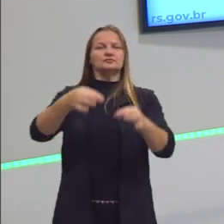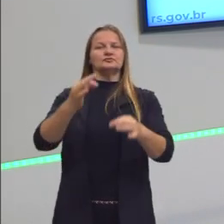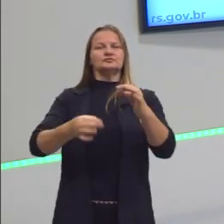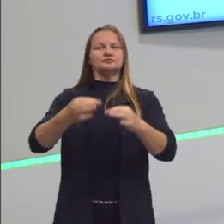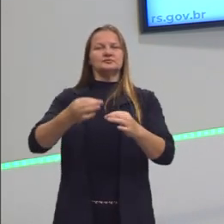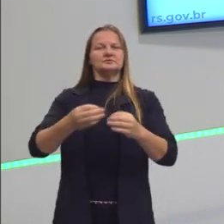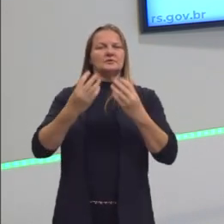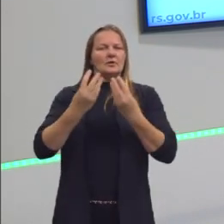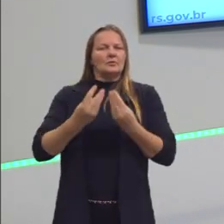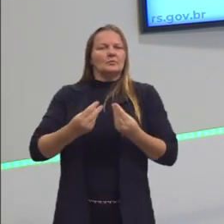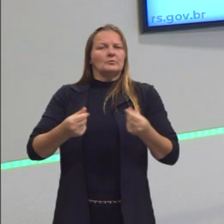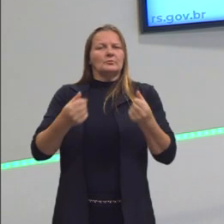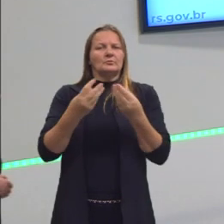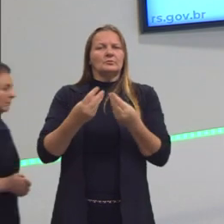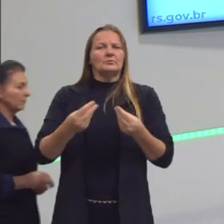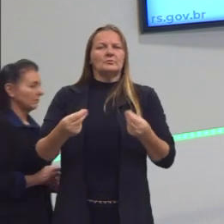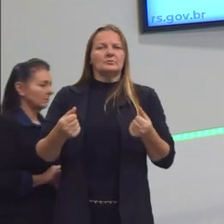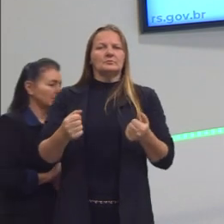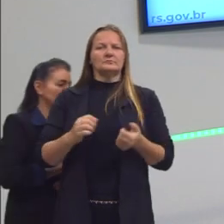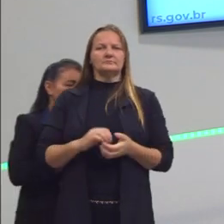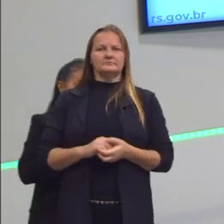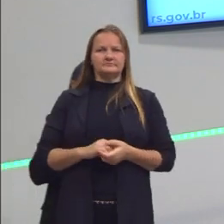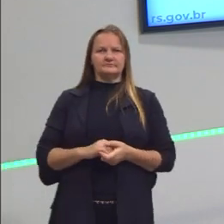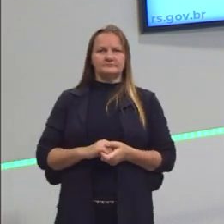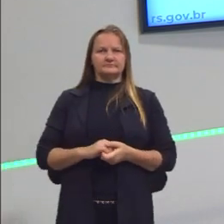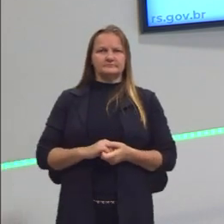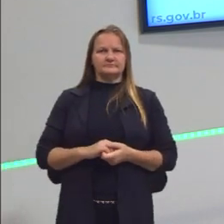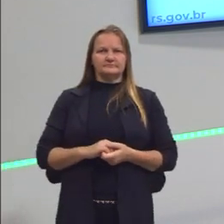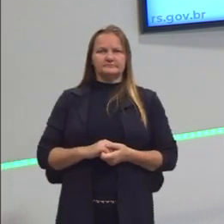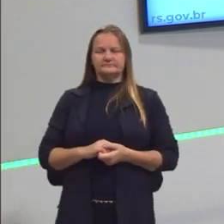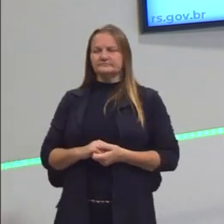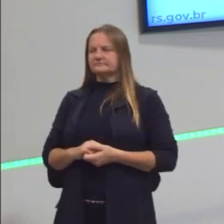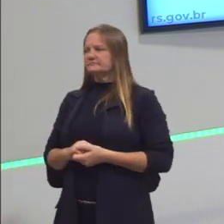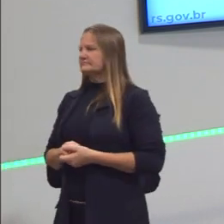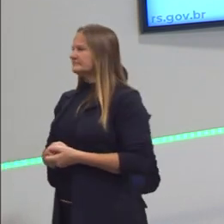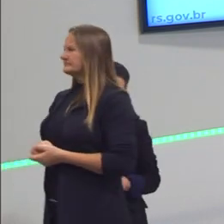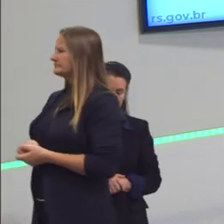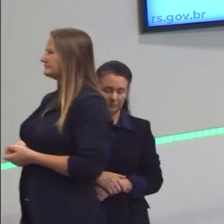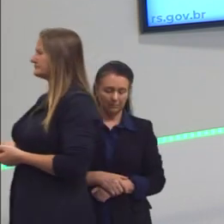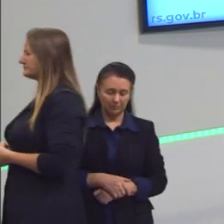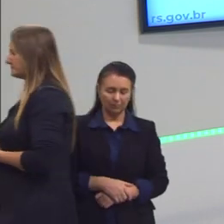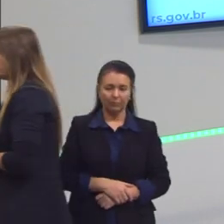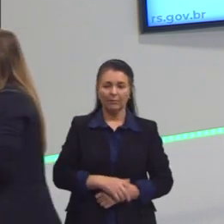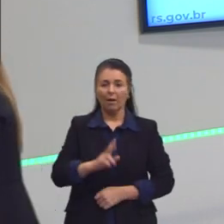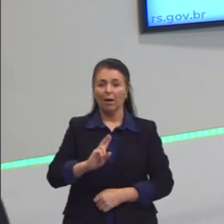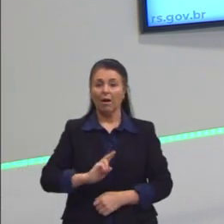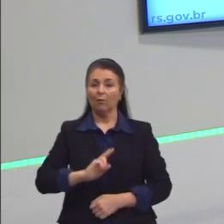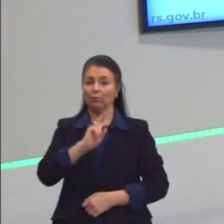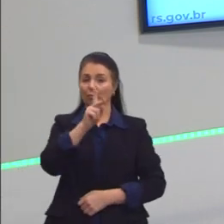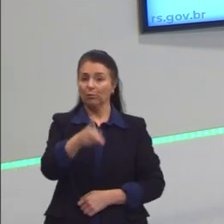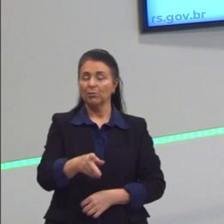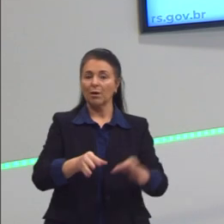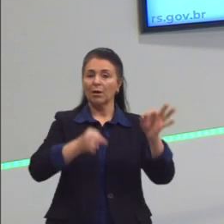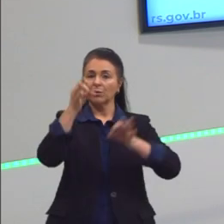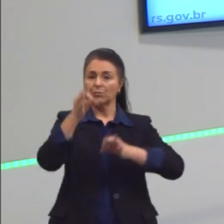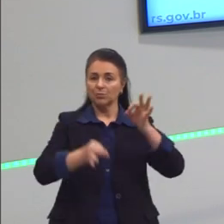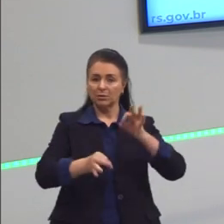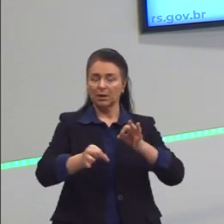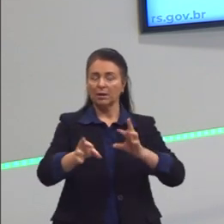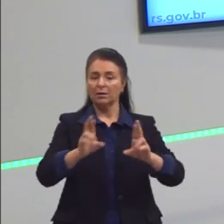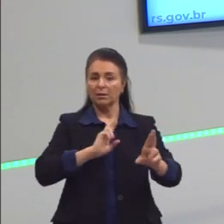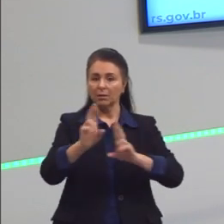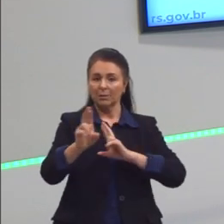harmonia. Então, a virtude seria a justiça, seria o bem relacionado com a ética.